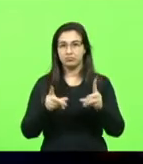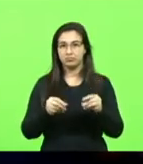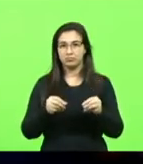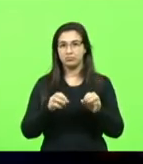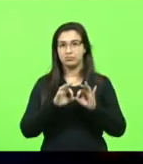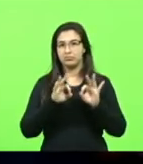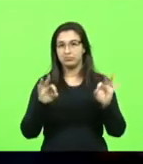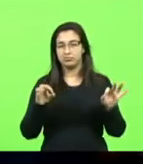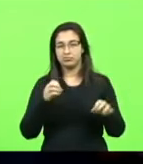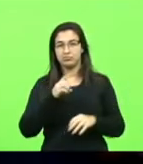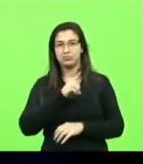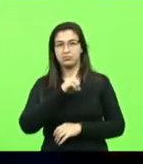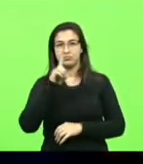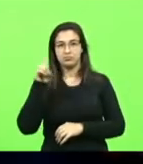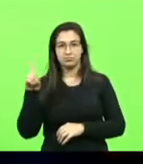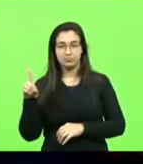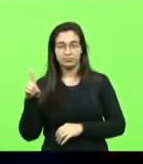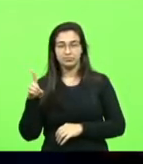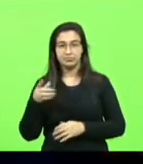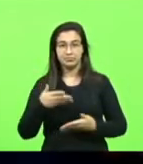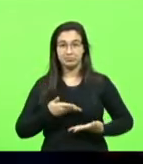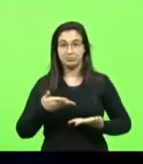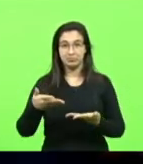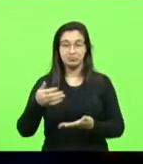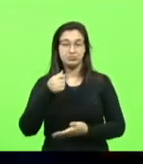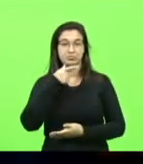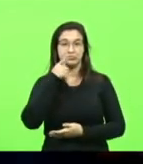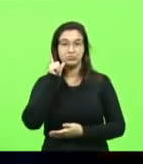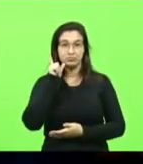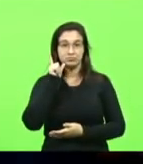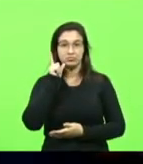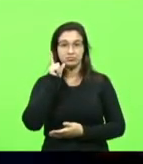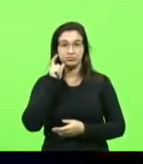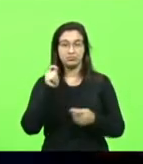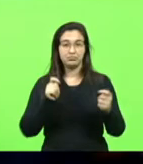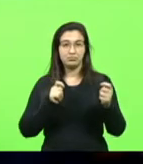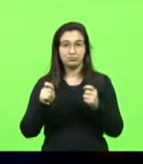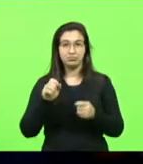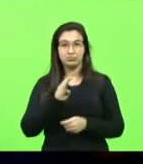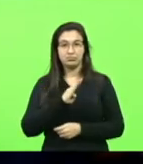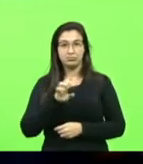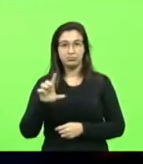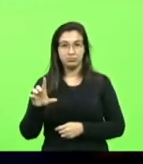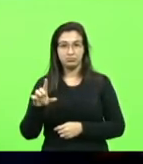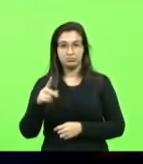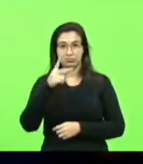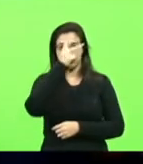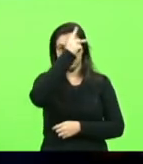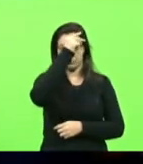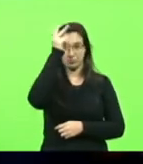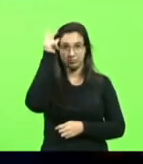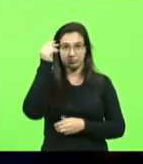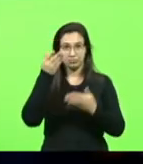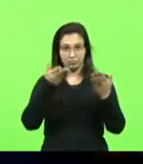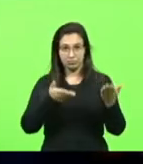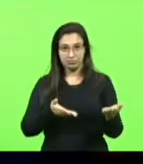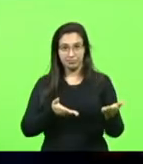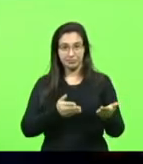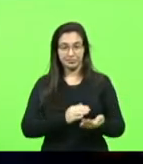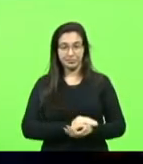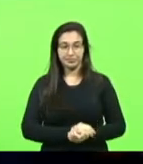Dizer que fui convidado ontem pela assessoria de Blumenau, da Prefeitura de Blumenau, que amanhã